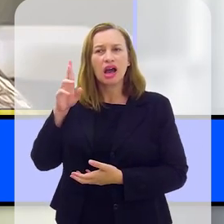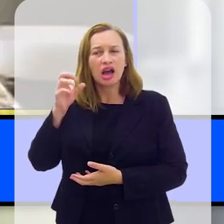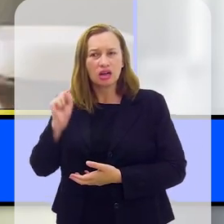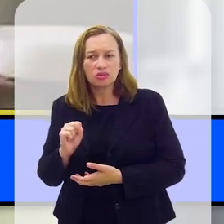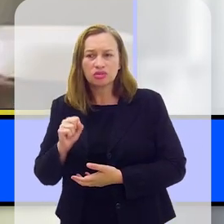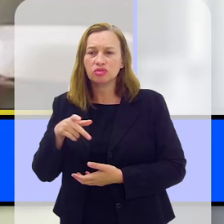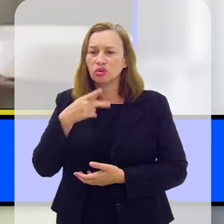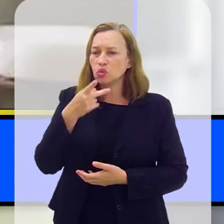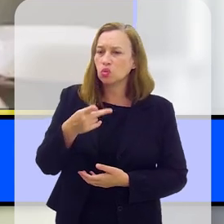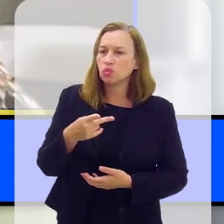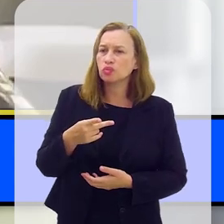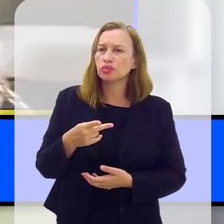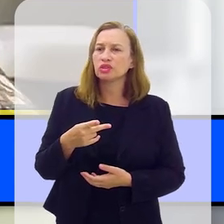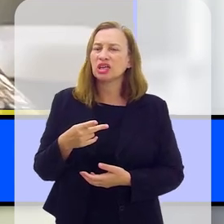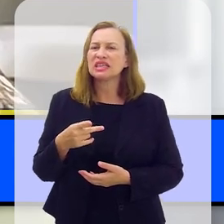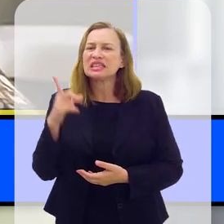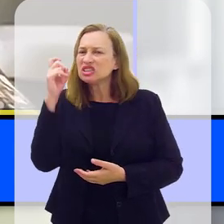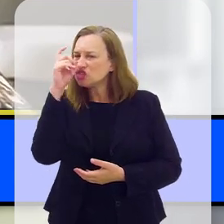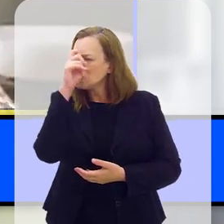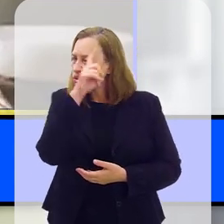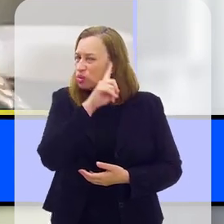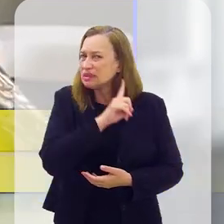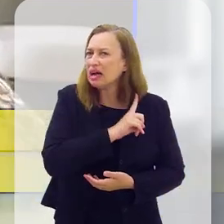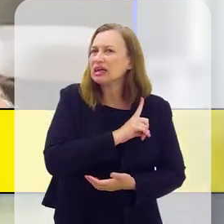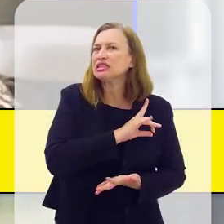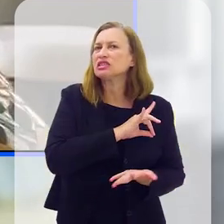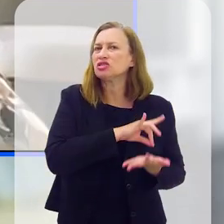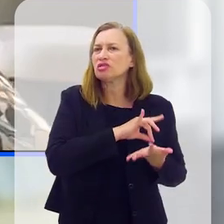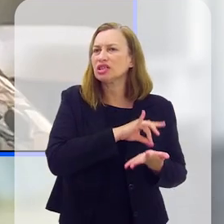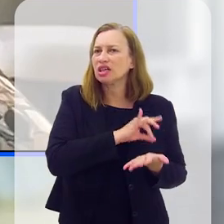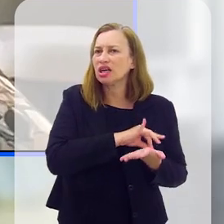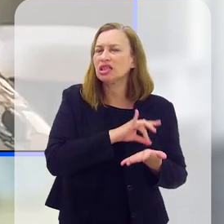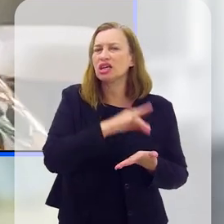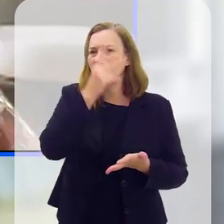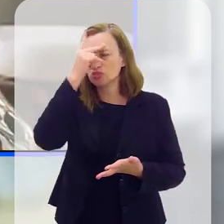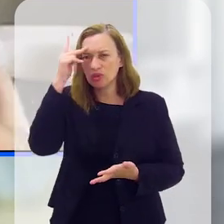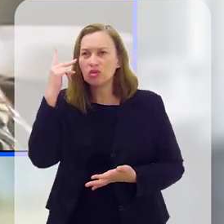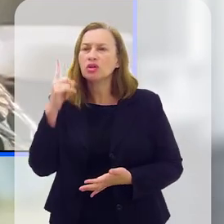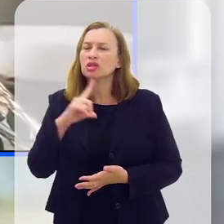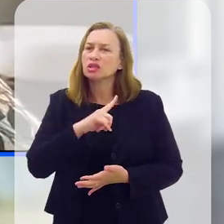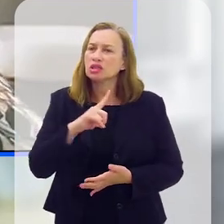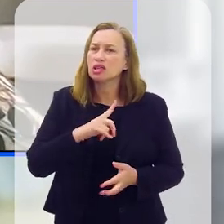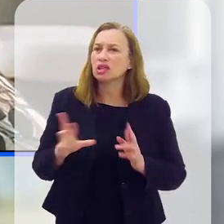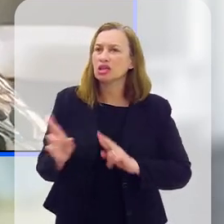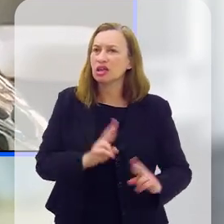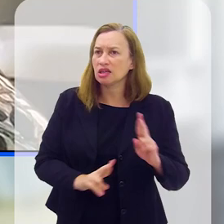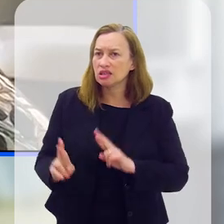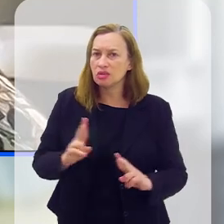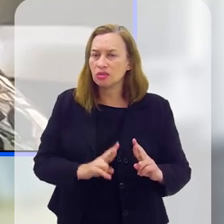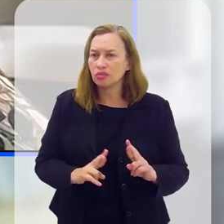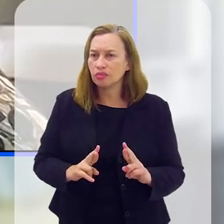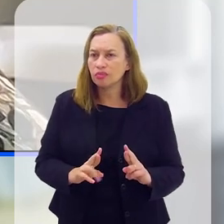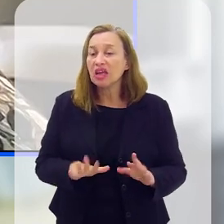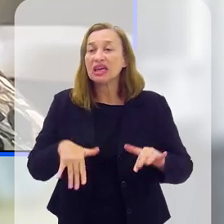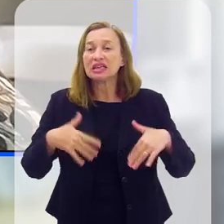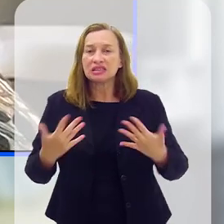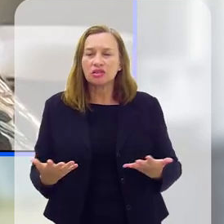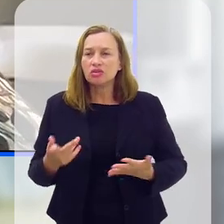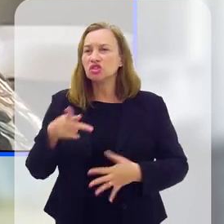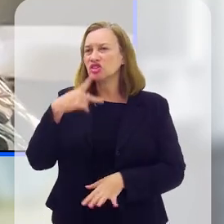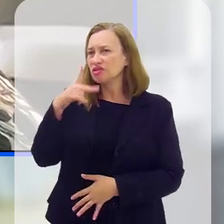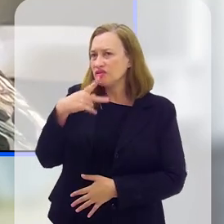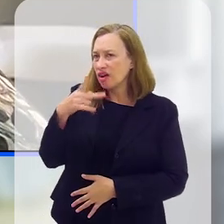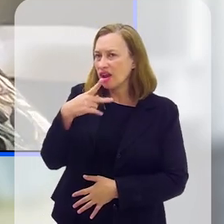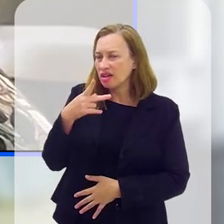falou a respeito dessas dificuldades mesmo que as pessoas trazem nas suas relações, né,